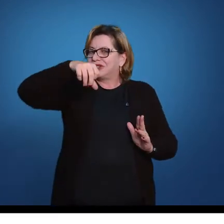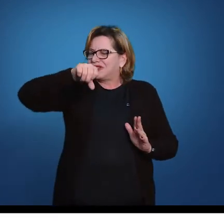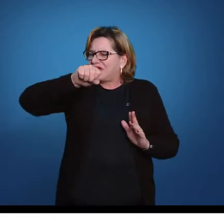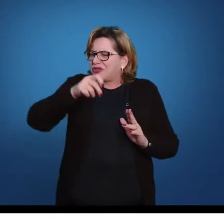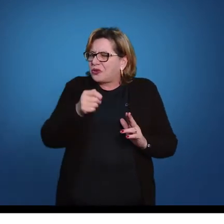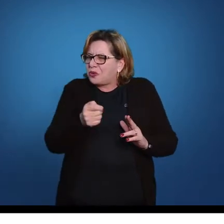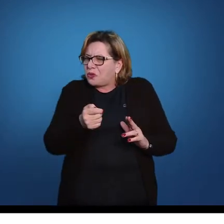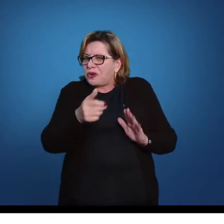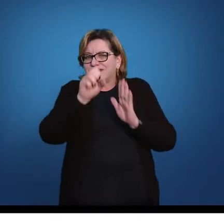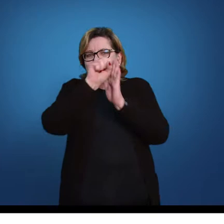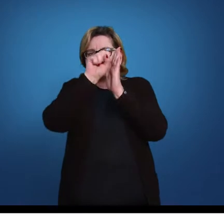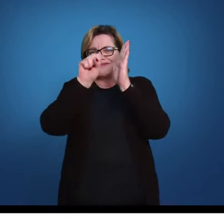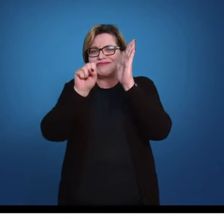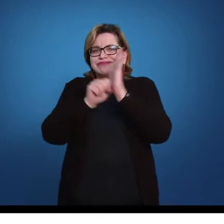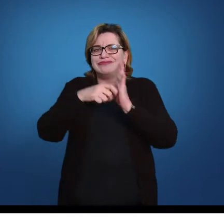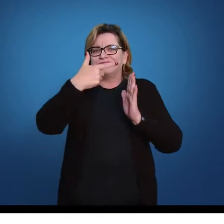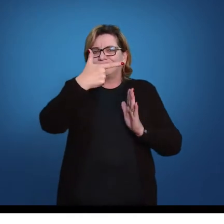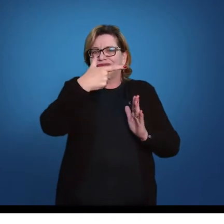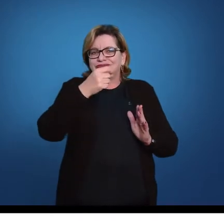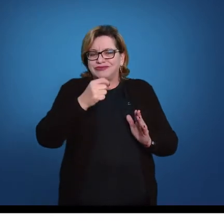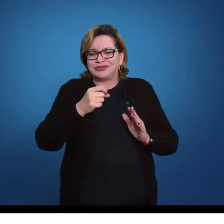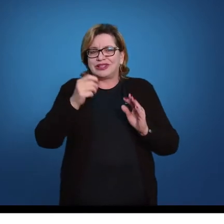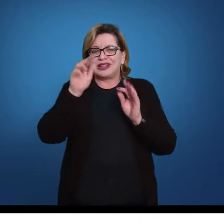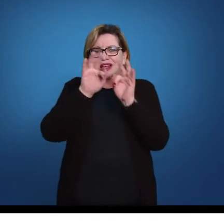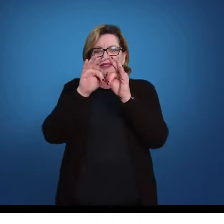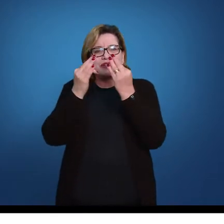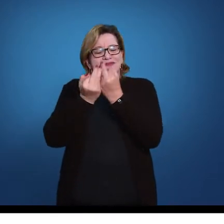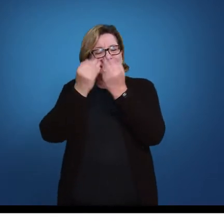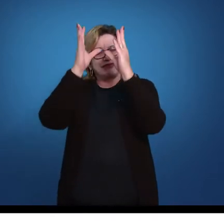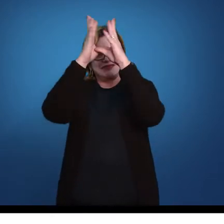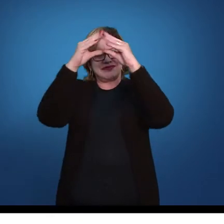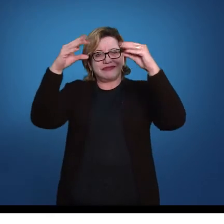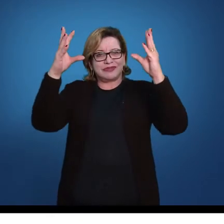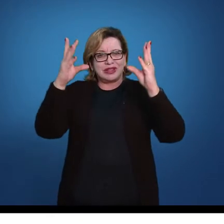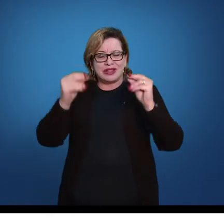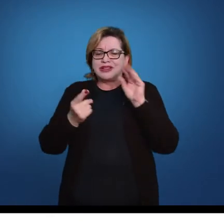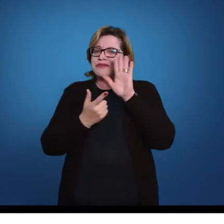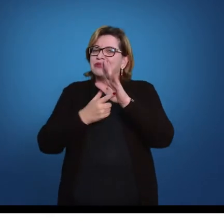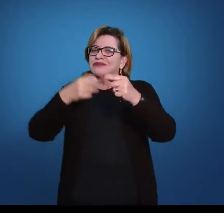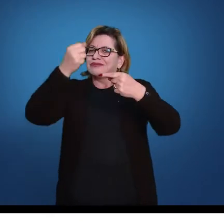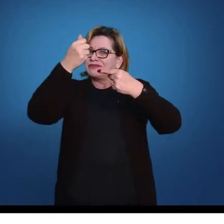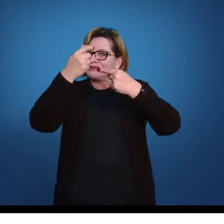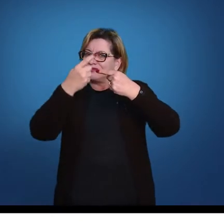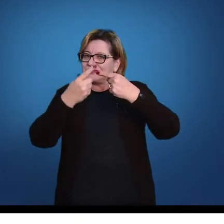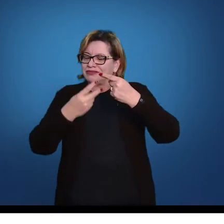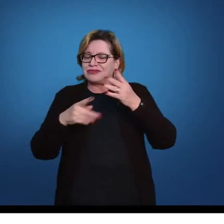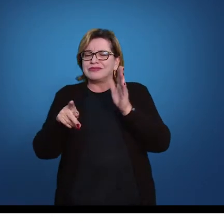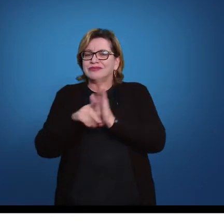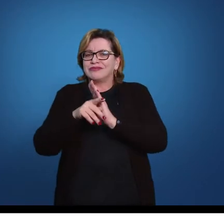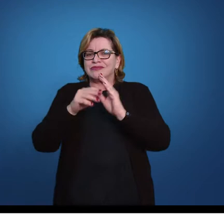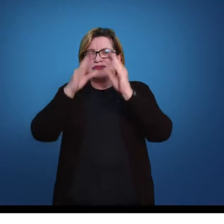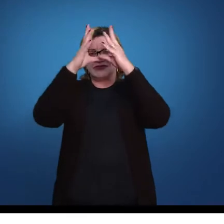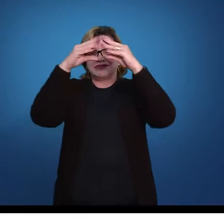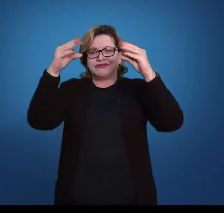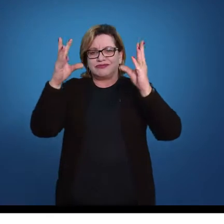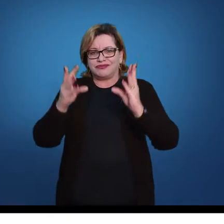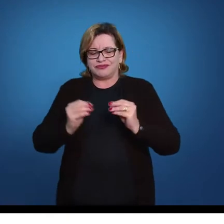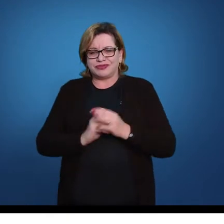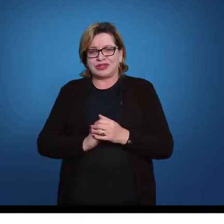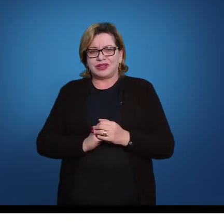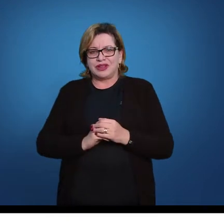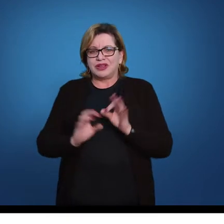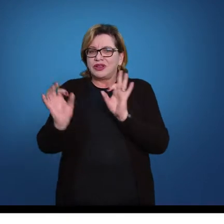início do século XX, as famílias circenses é que caracterizavam a companhia. Essa